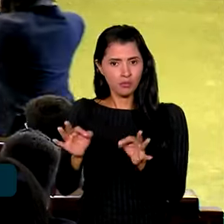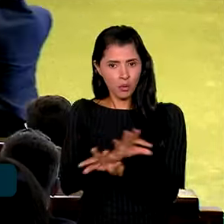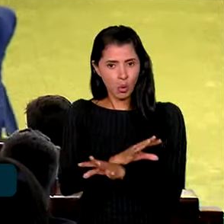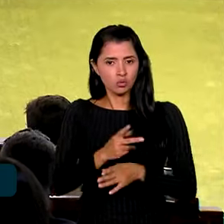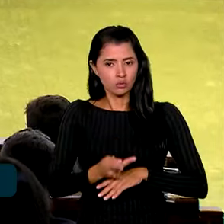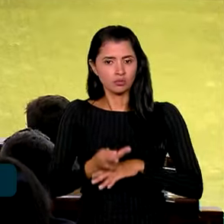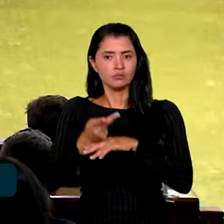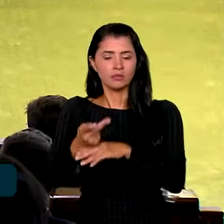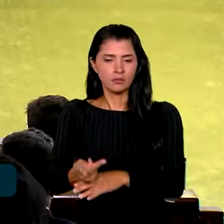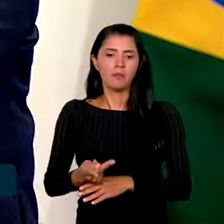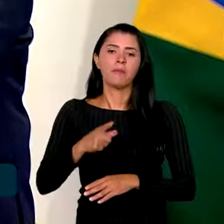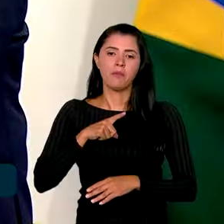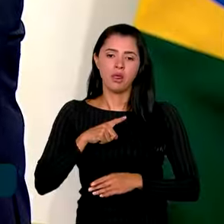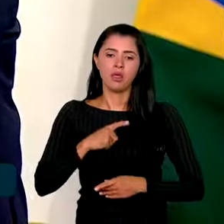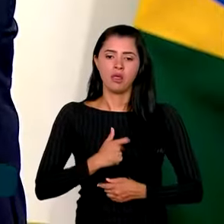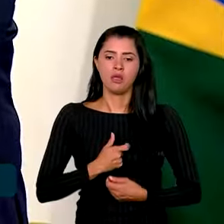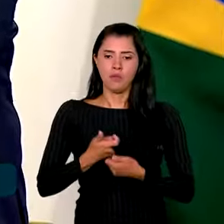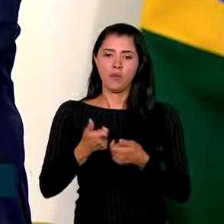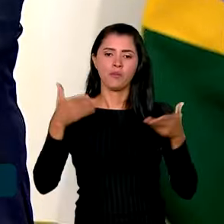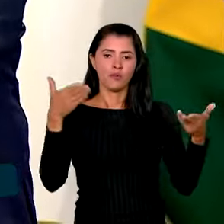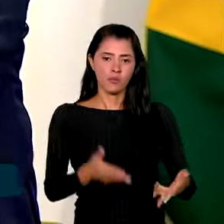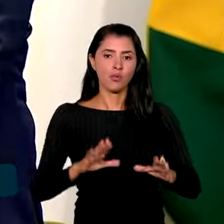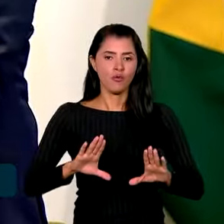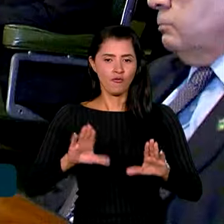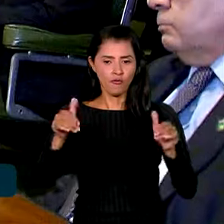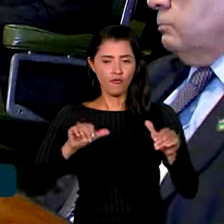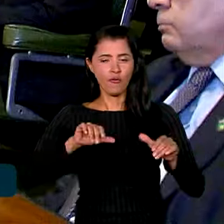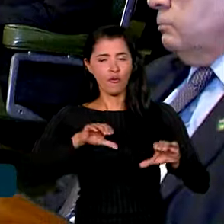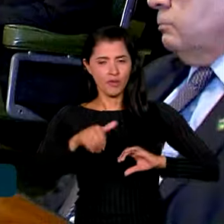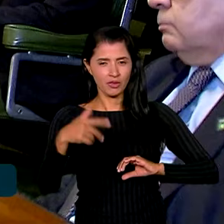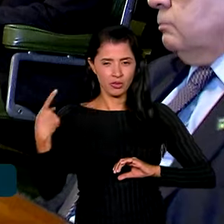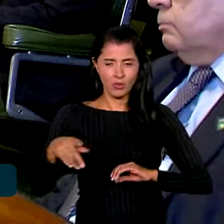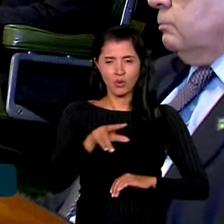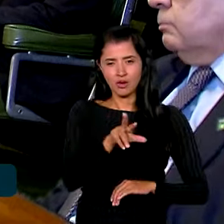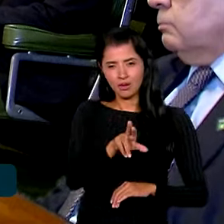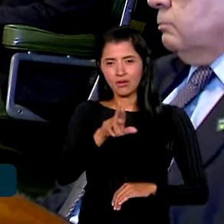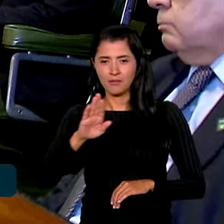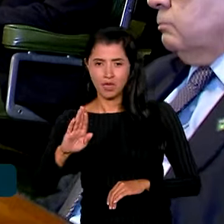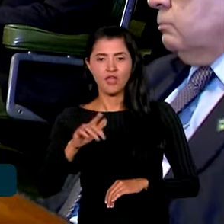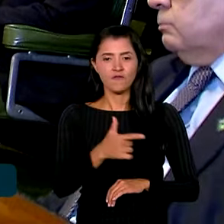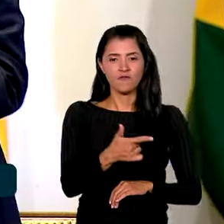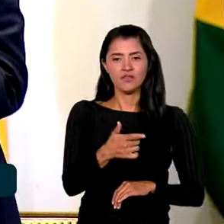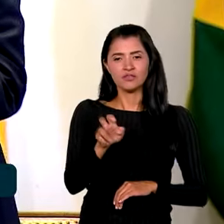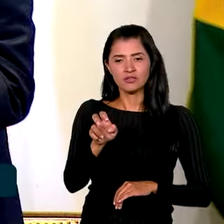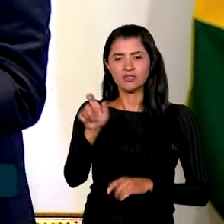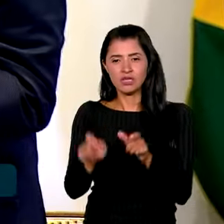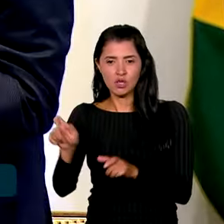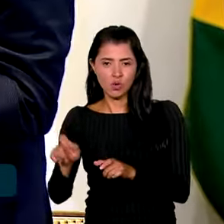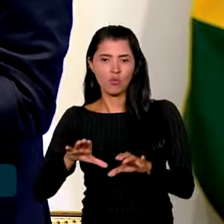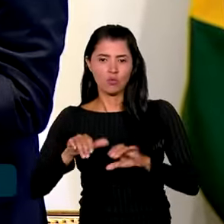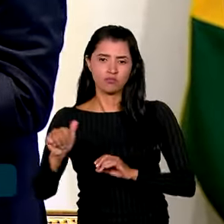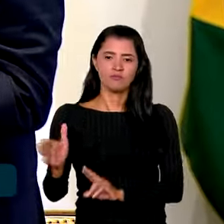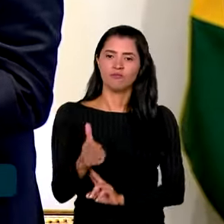o presidente Lula participou da cerimônia de formatura do Instituto Rio Branco. 25 novos diplomatas se formaram. Durante o